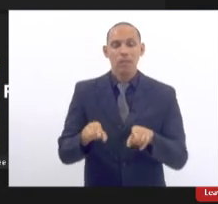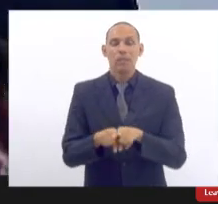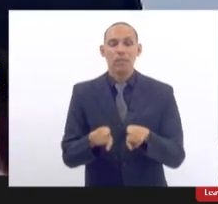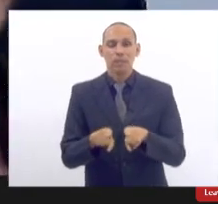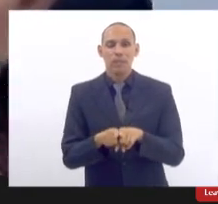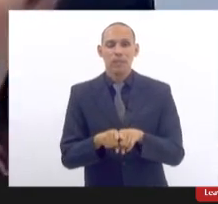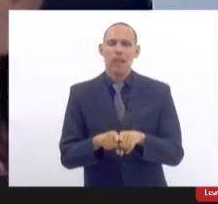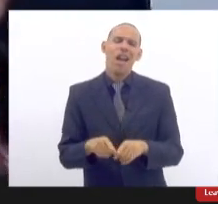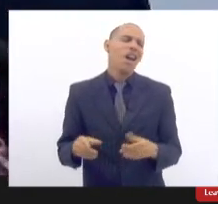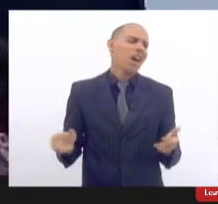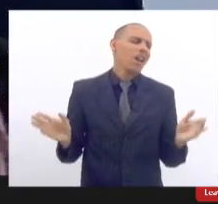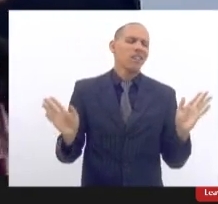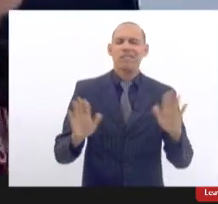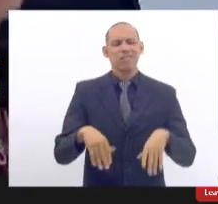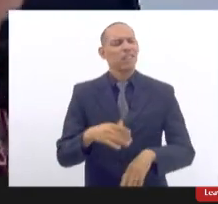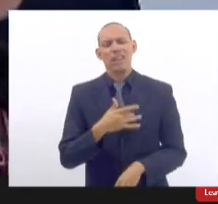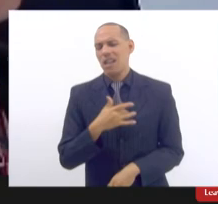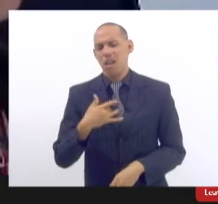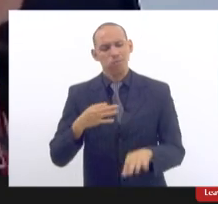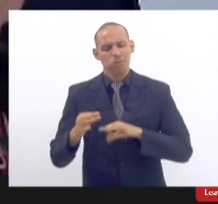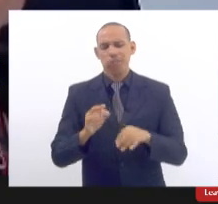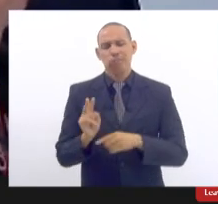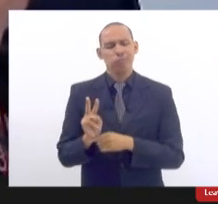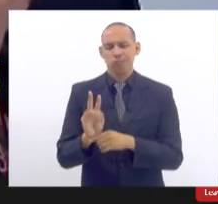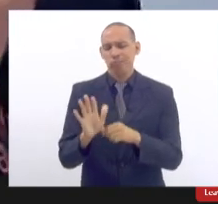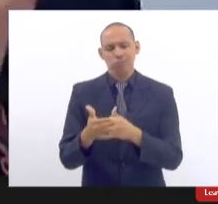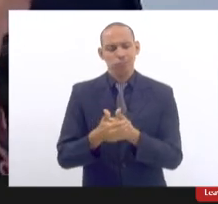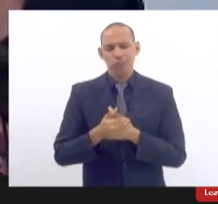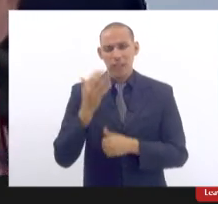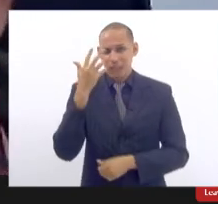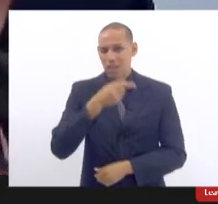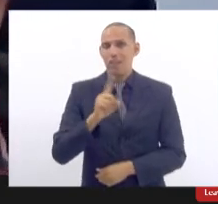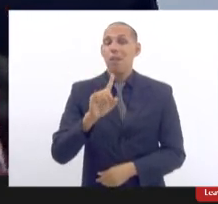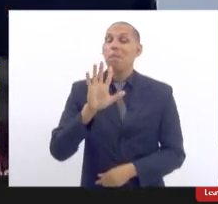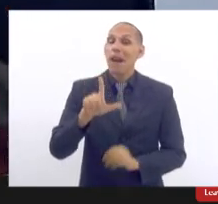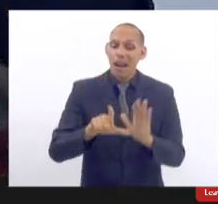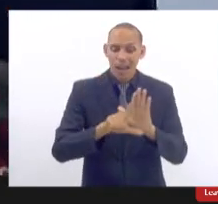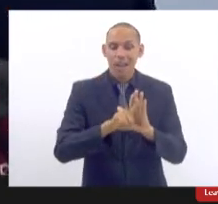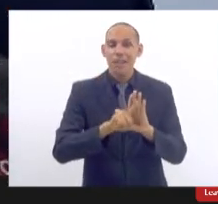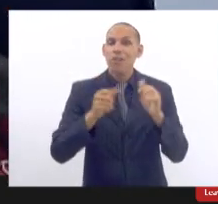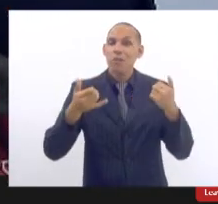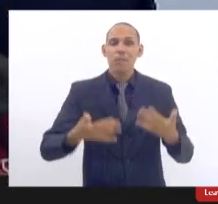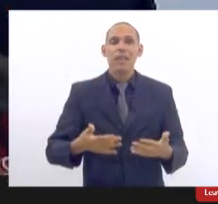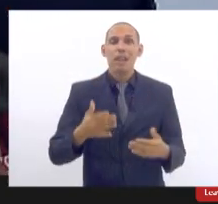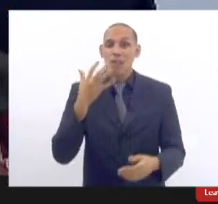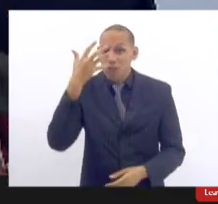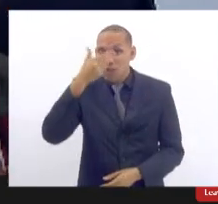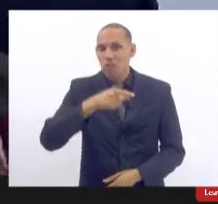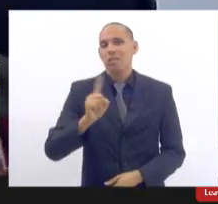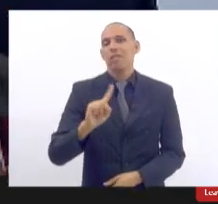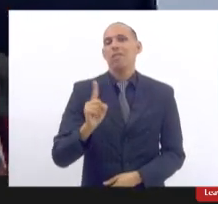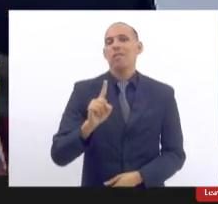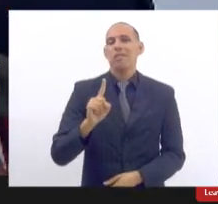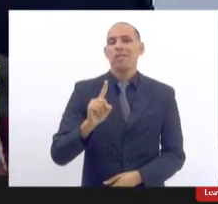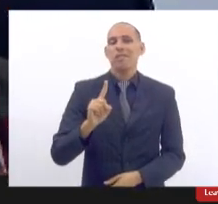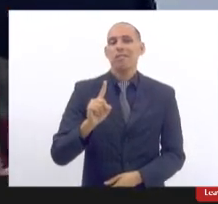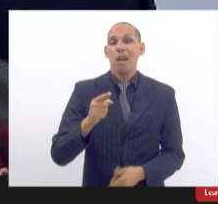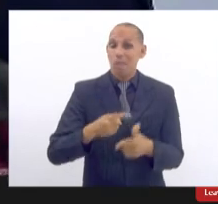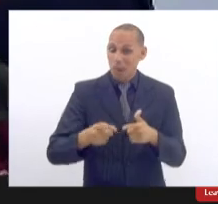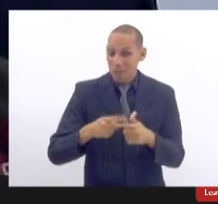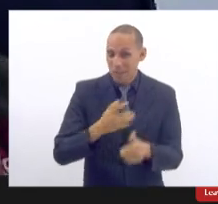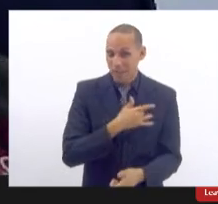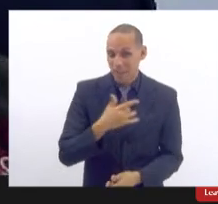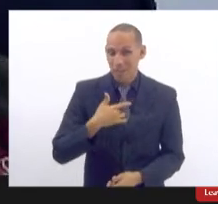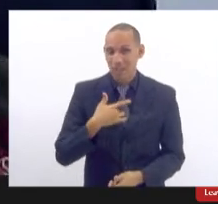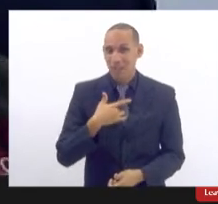pode ah mas o plano de saúde não cobre a questão estética mas essa lei diz que não é estética quando deu problema de saúde